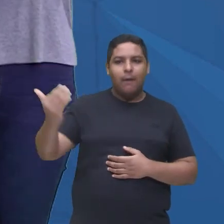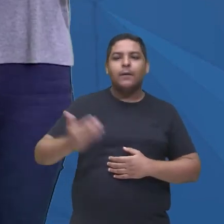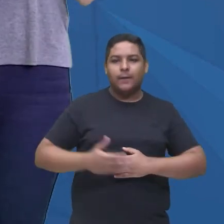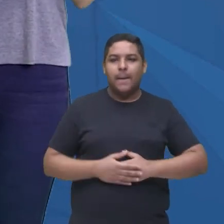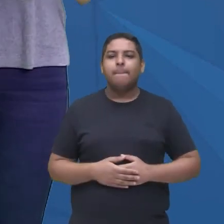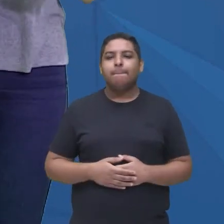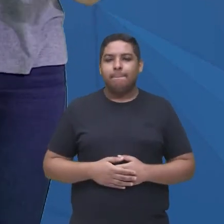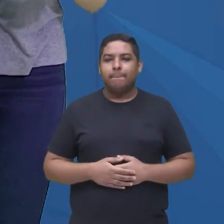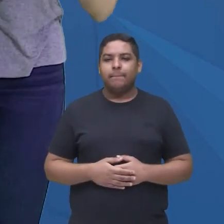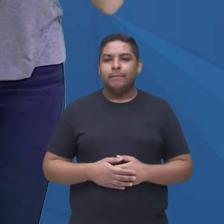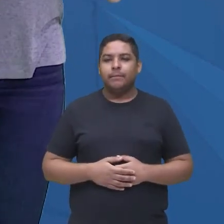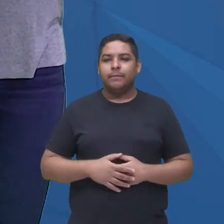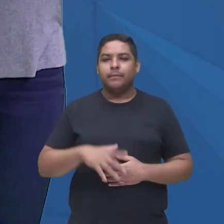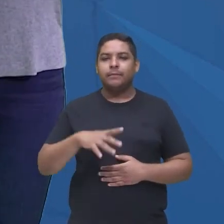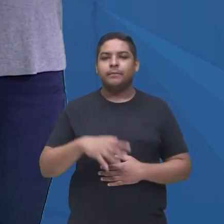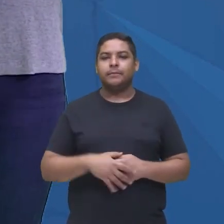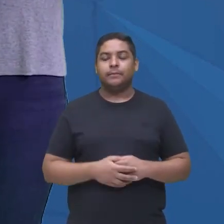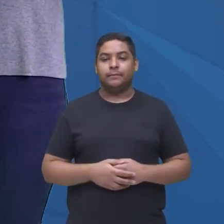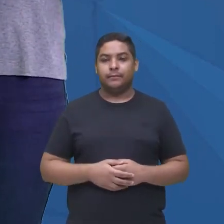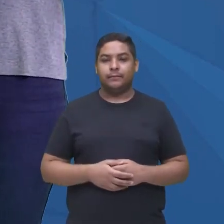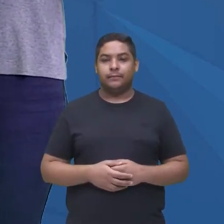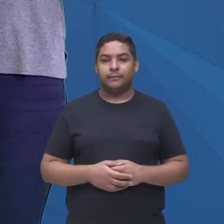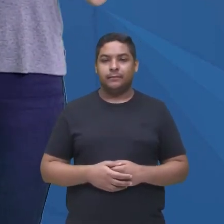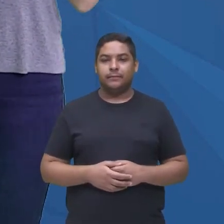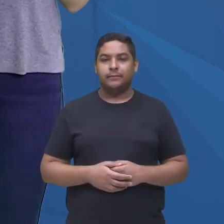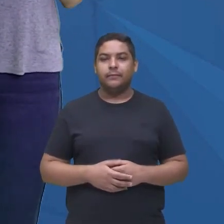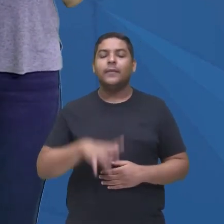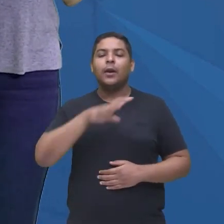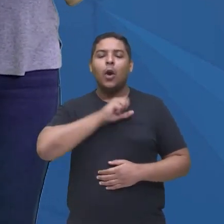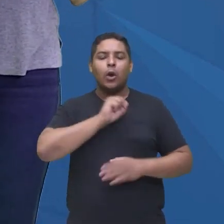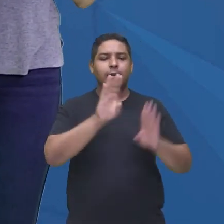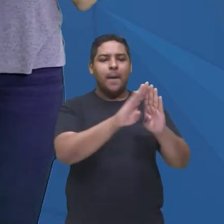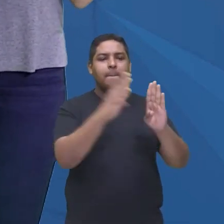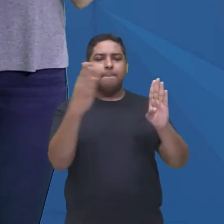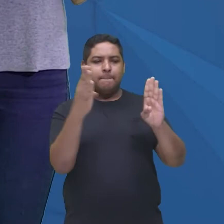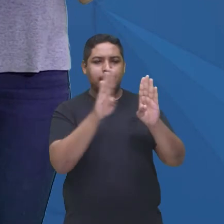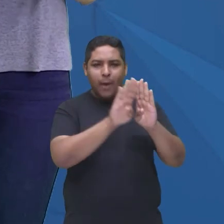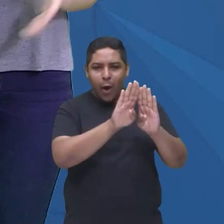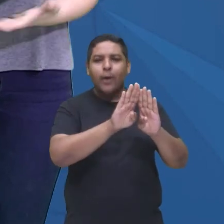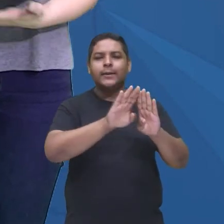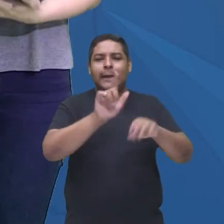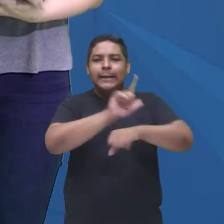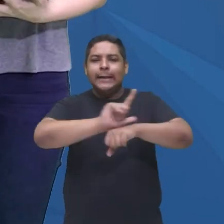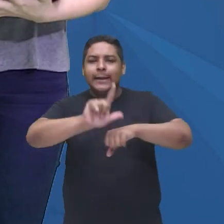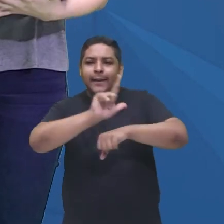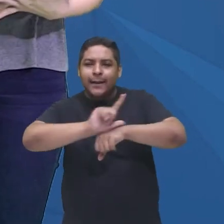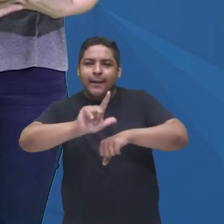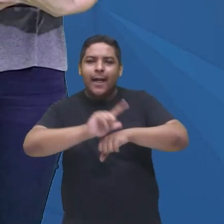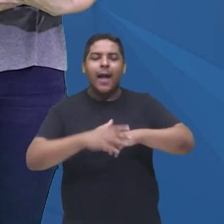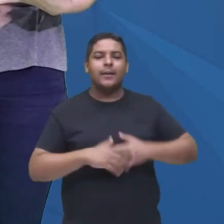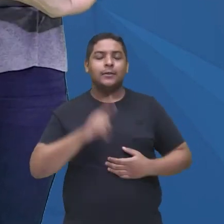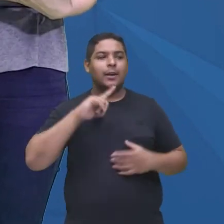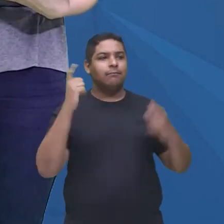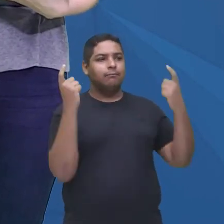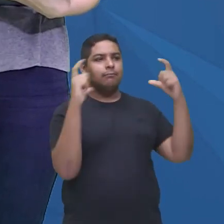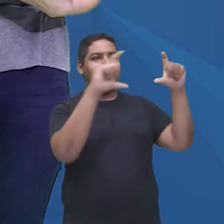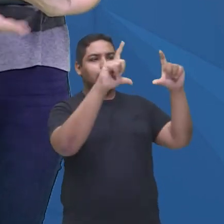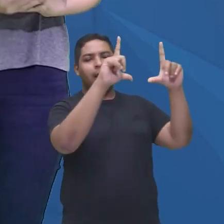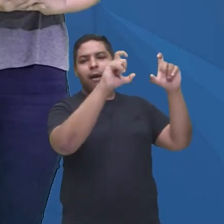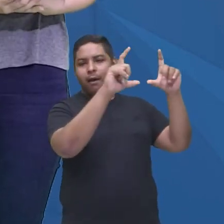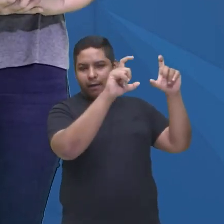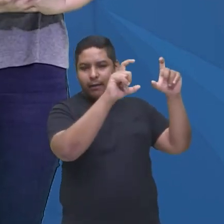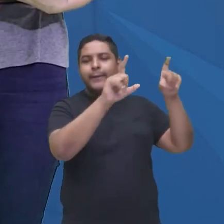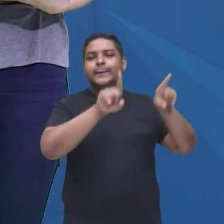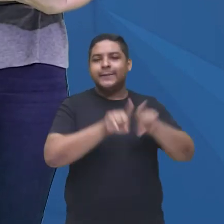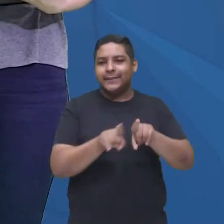porta, né, lilás, com aquele quadradinho ali, aquele porta-retrato dourado, é ícone, né, e tem ali os personagens, grandes